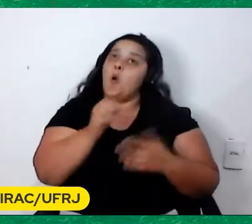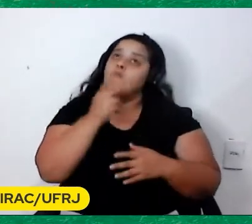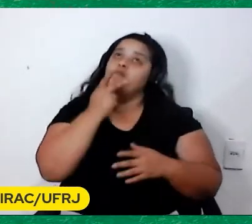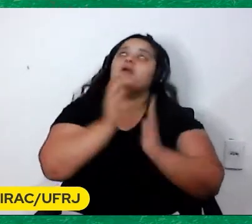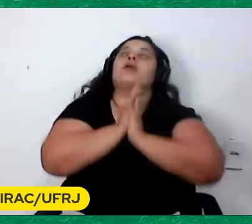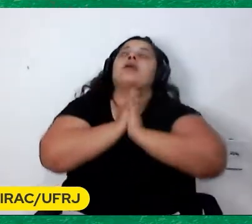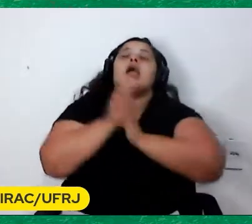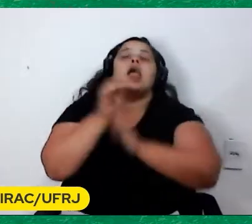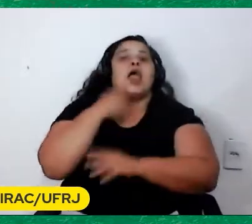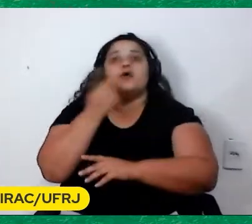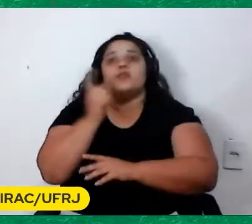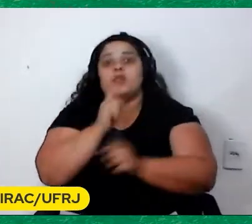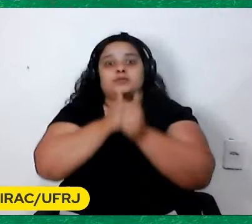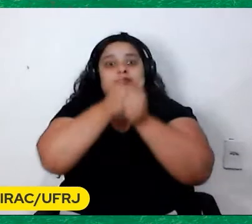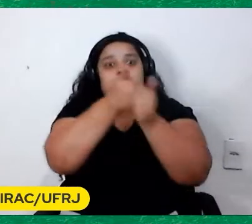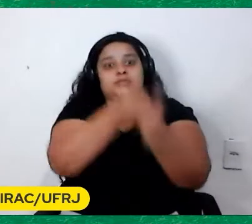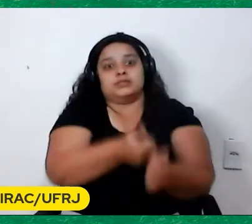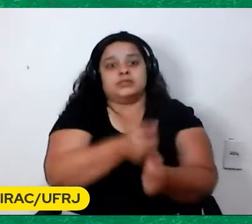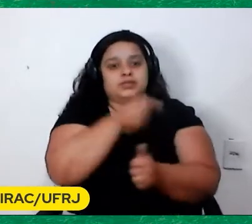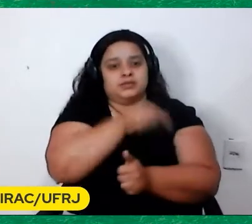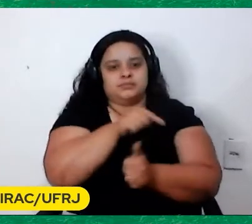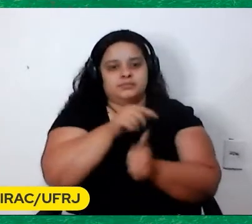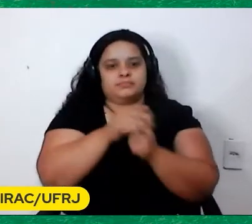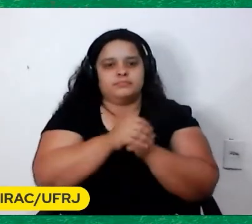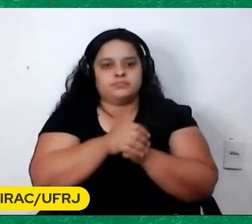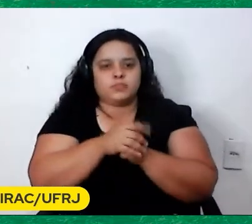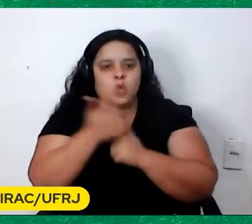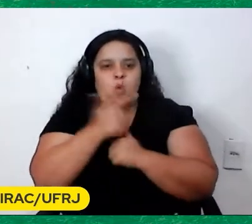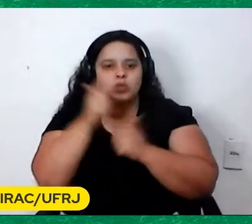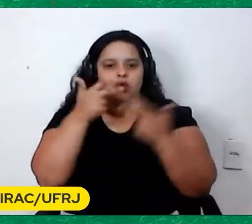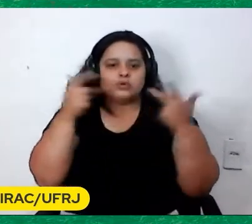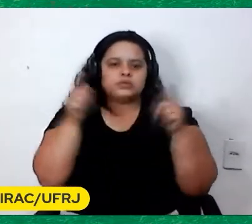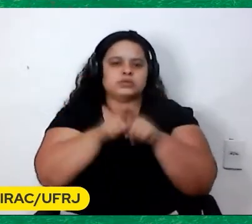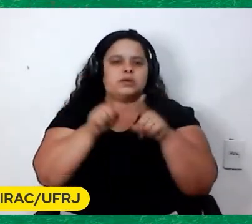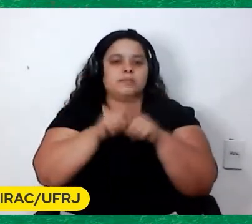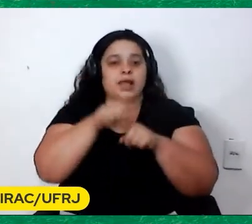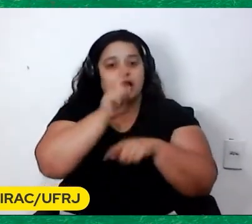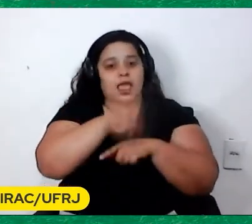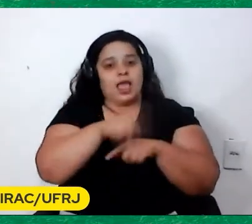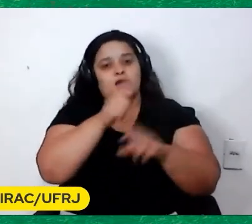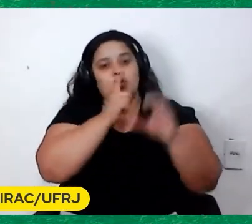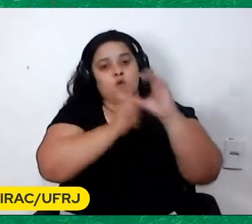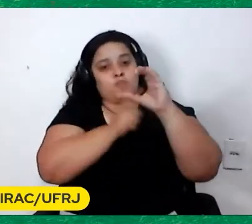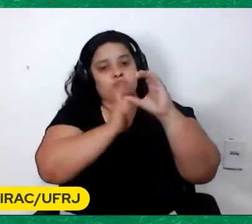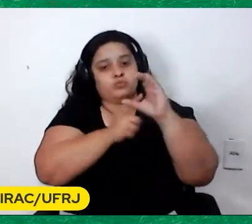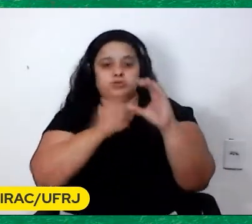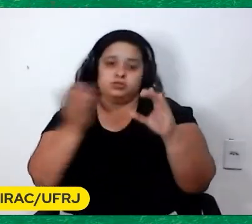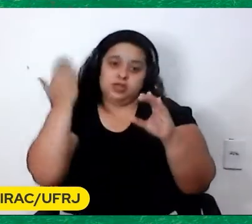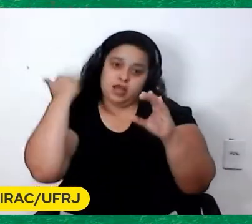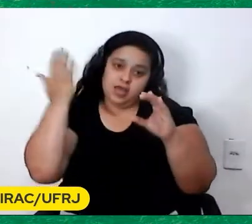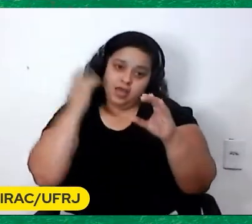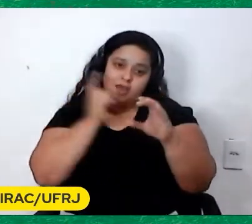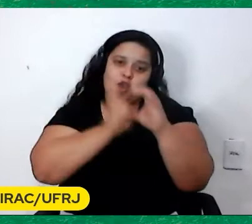Tem um outro fato também, Carlinhos É que ele era comunista naquela época Ele fazia parte